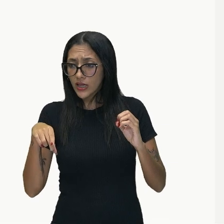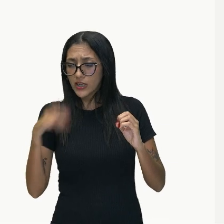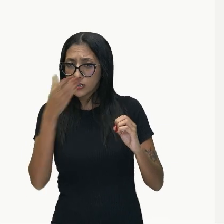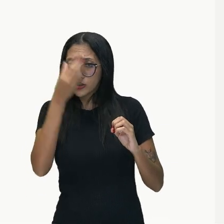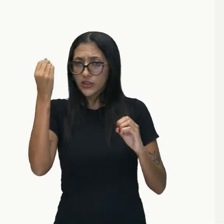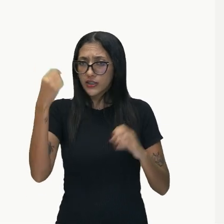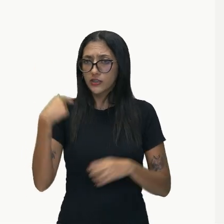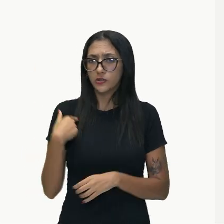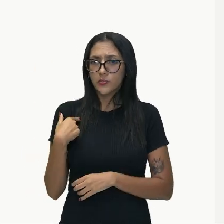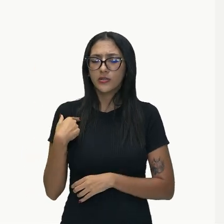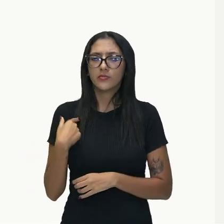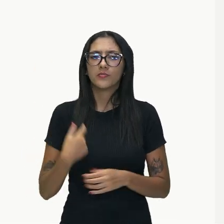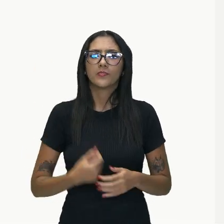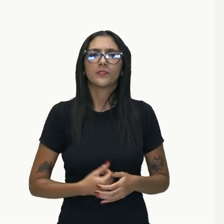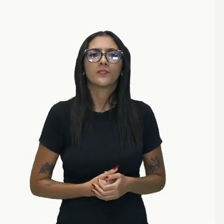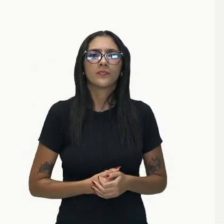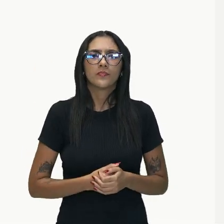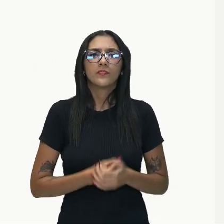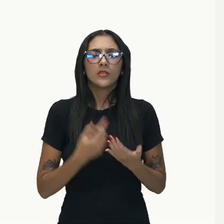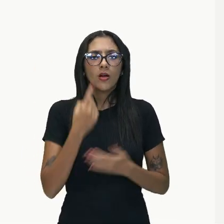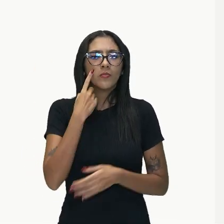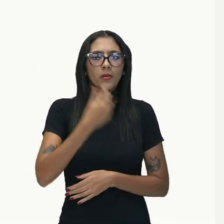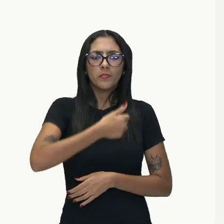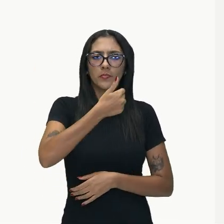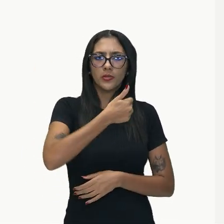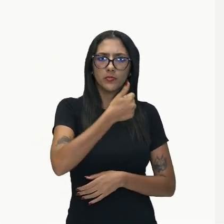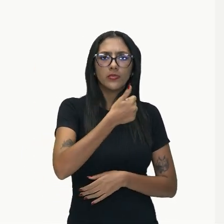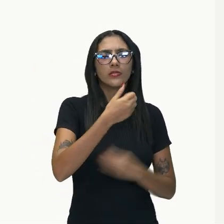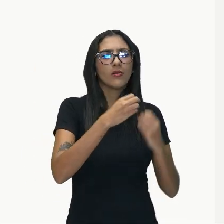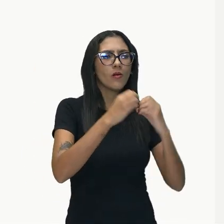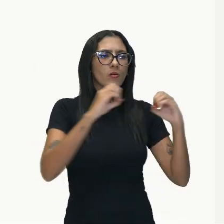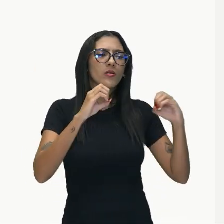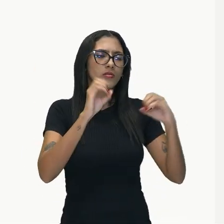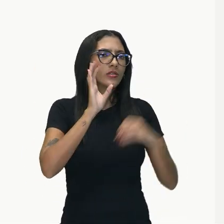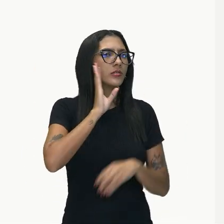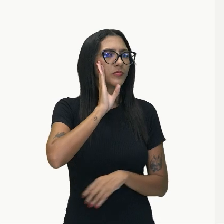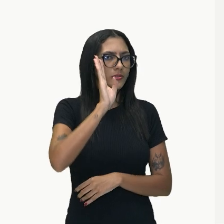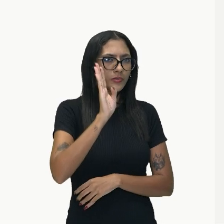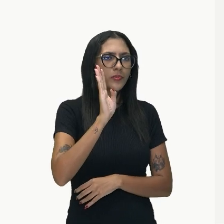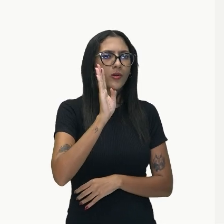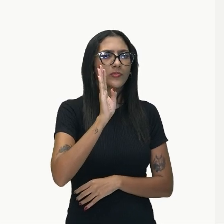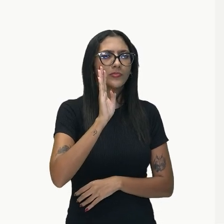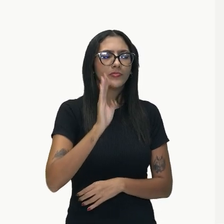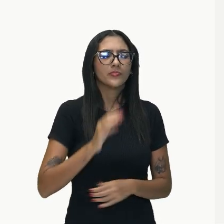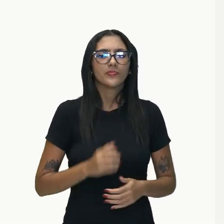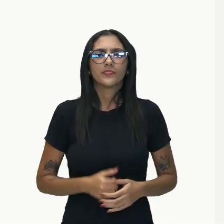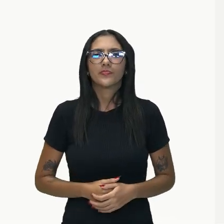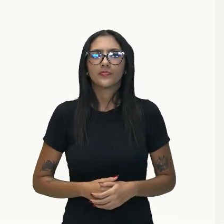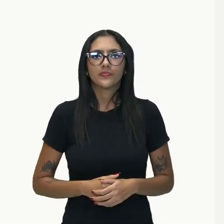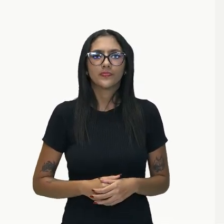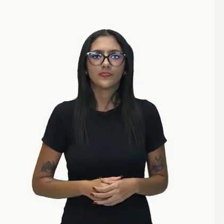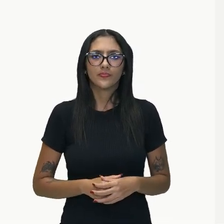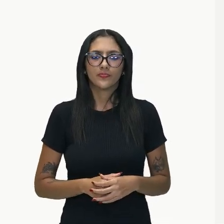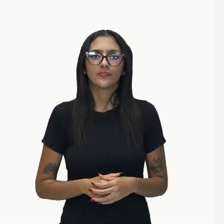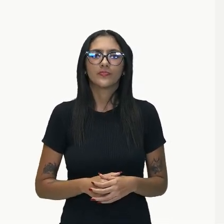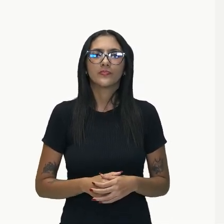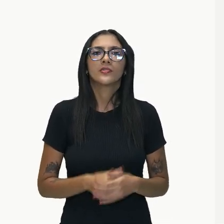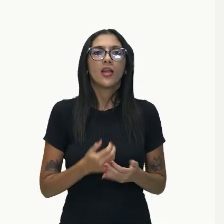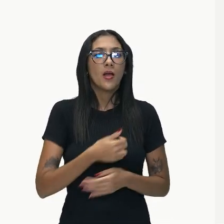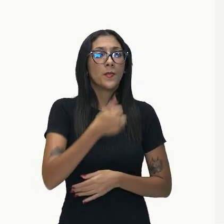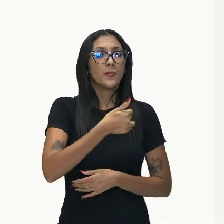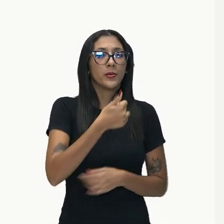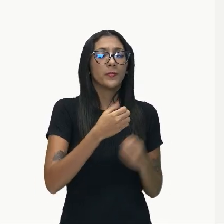primeira oração não tem conjunção, então é a nossa oração principal, certo? Por ser essa oração